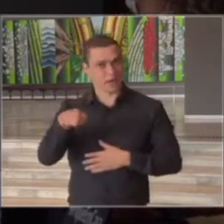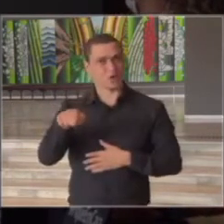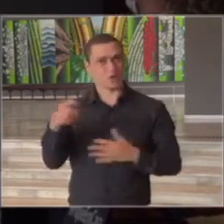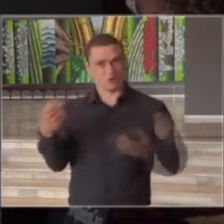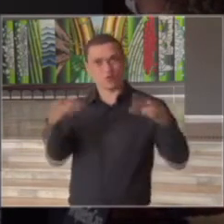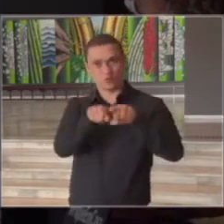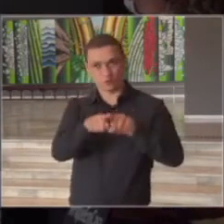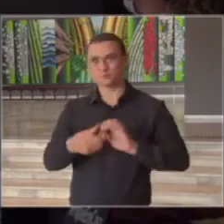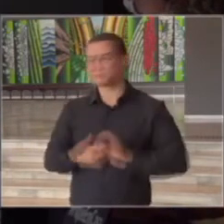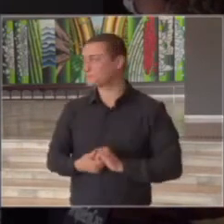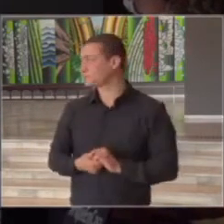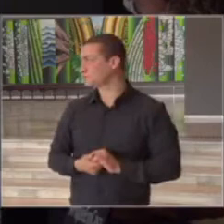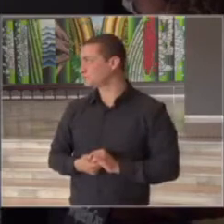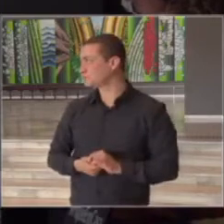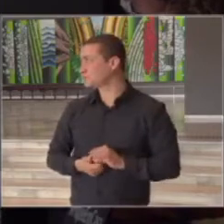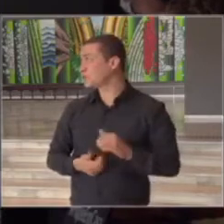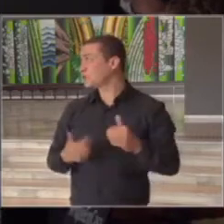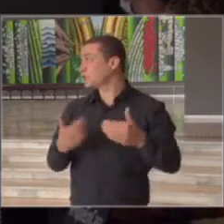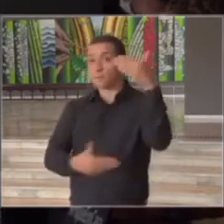parceria próximo